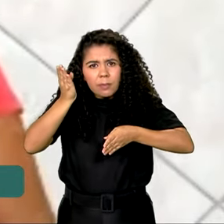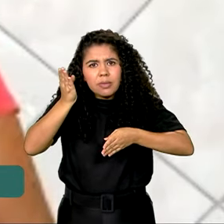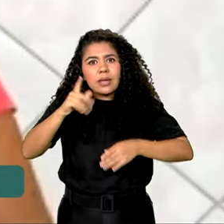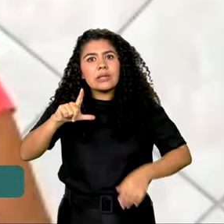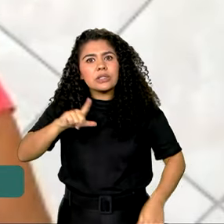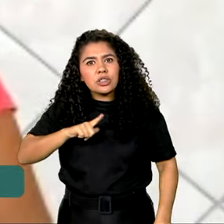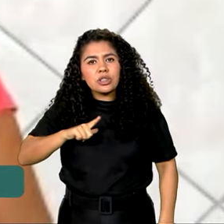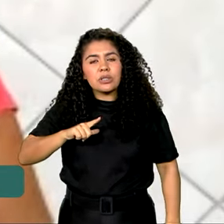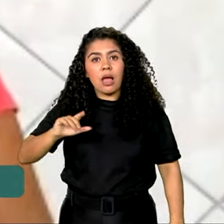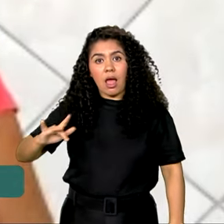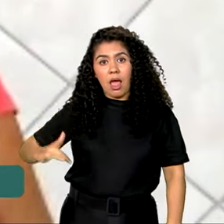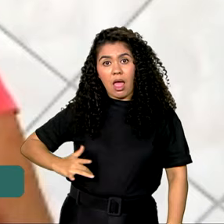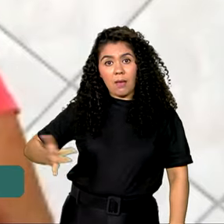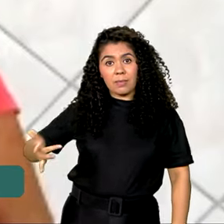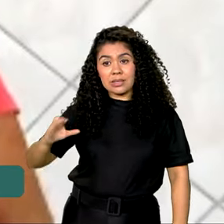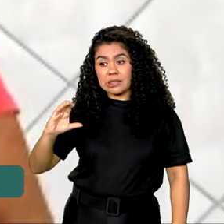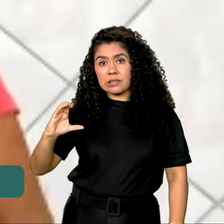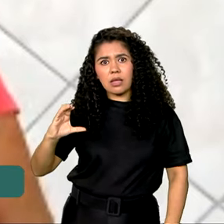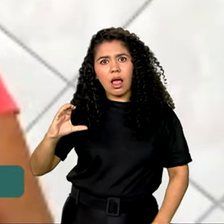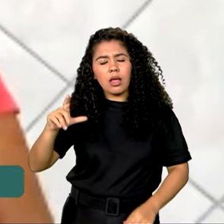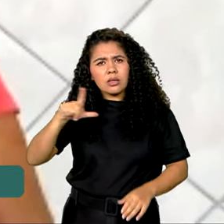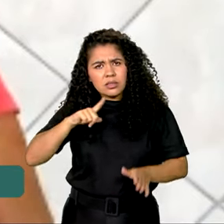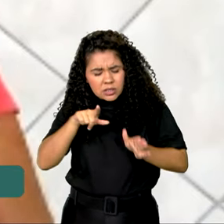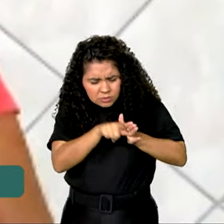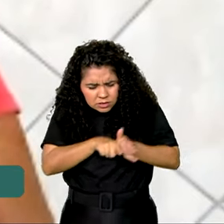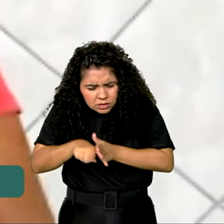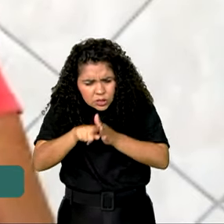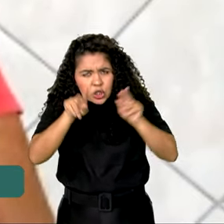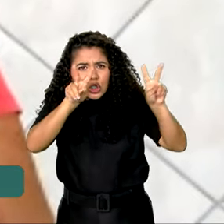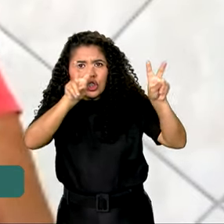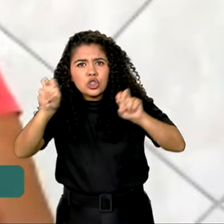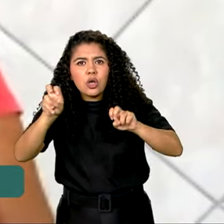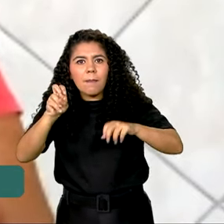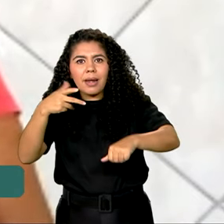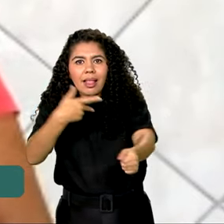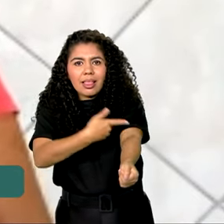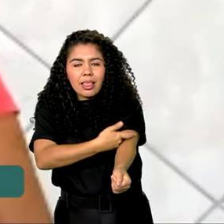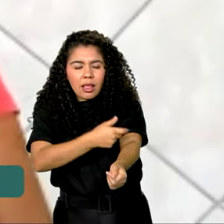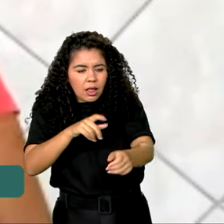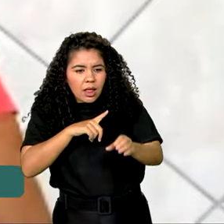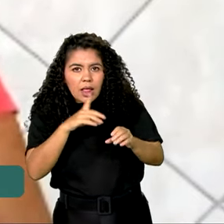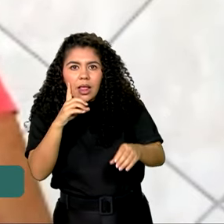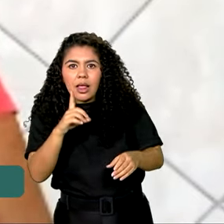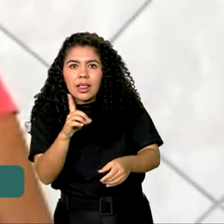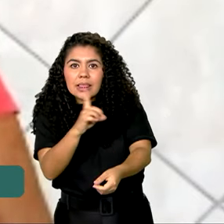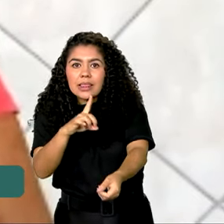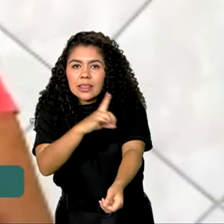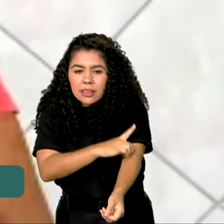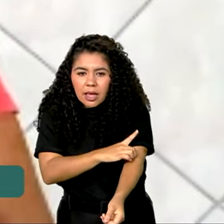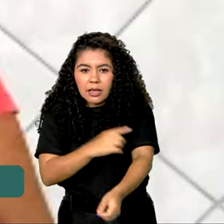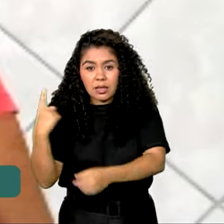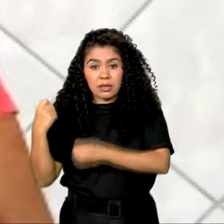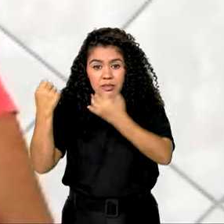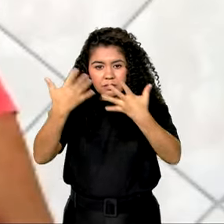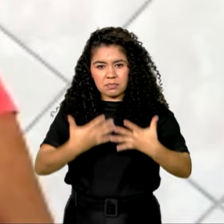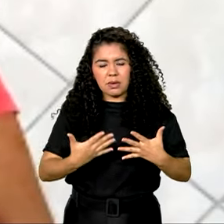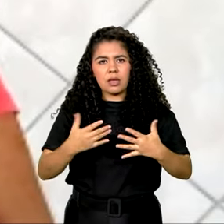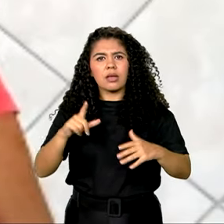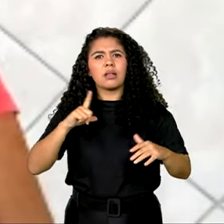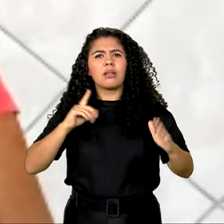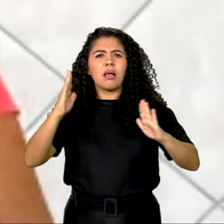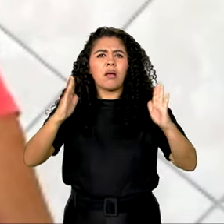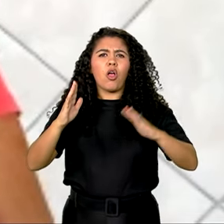tinha hepatite C, quando investigava sintomas da dengue. Teve uma época aqui no Branco que o futebol não era profissional